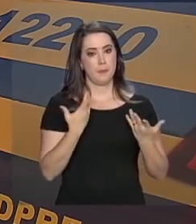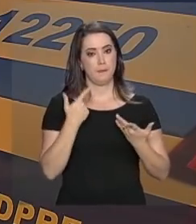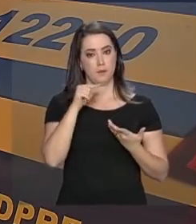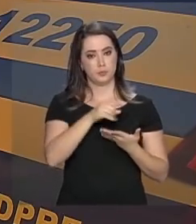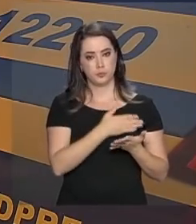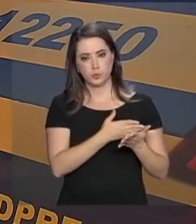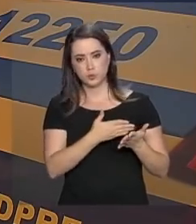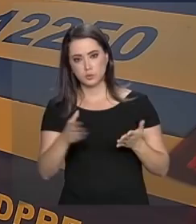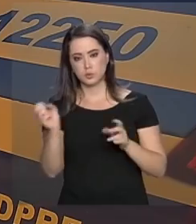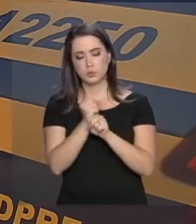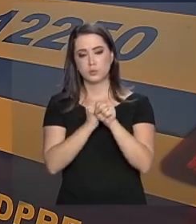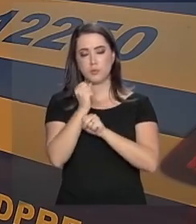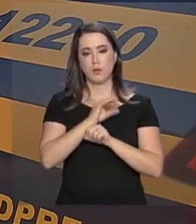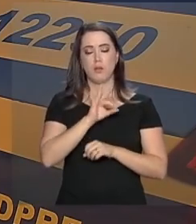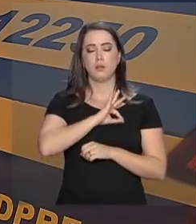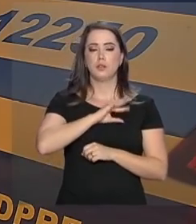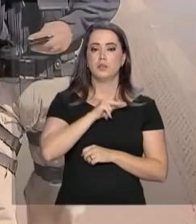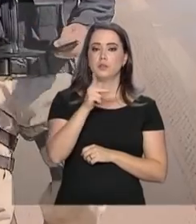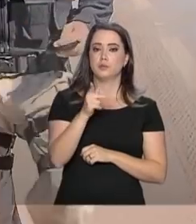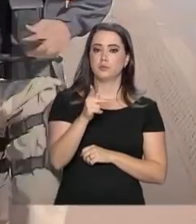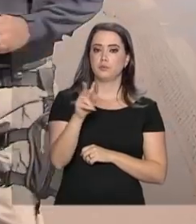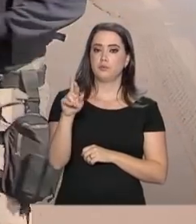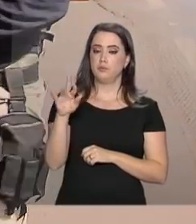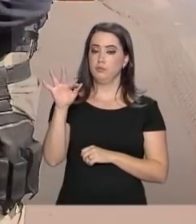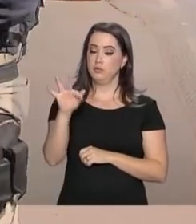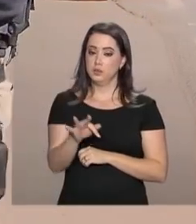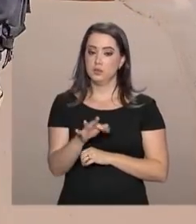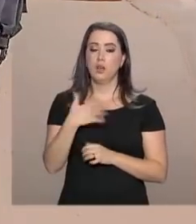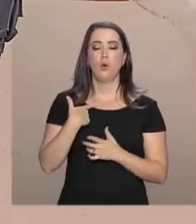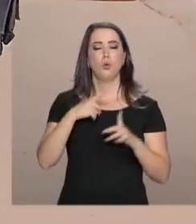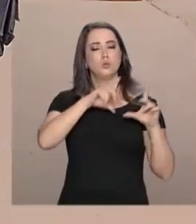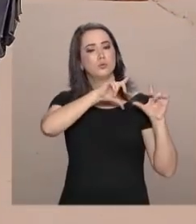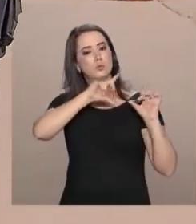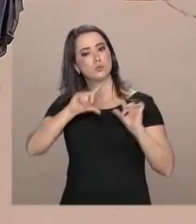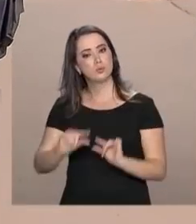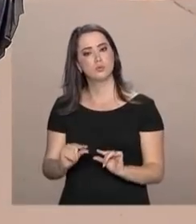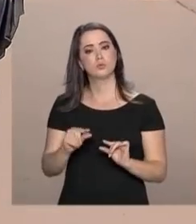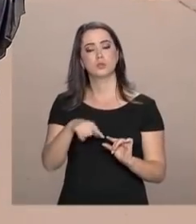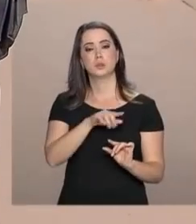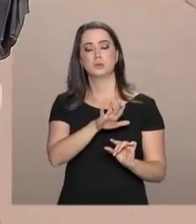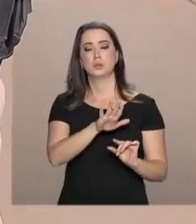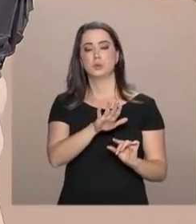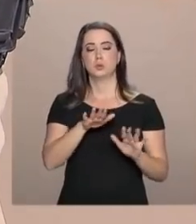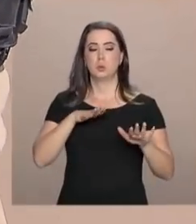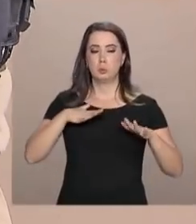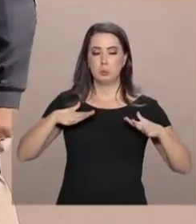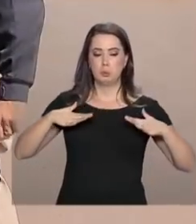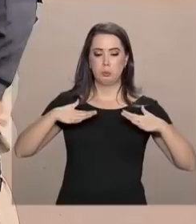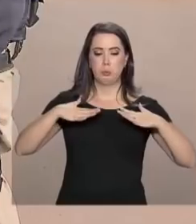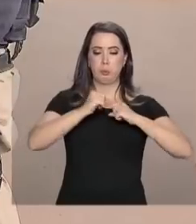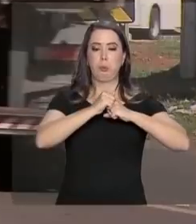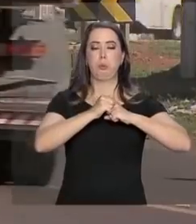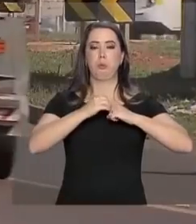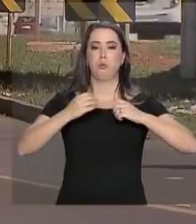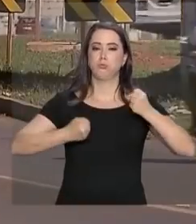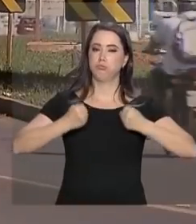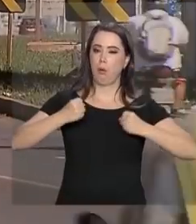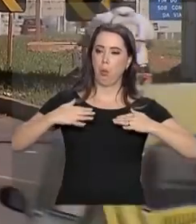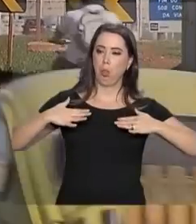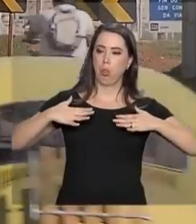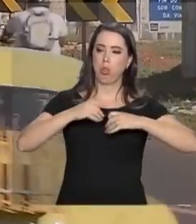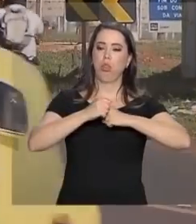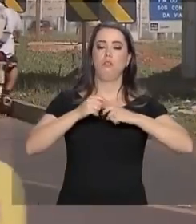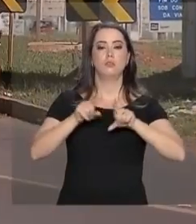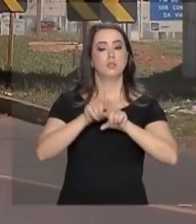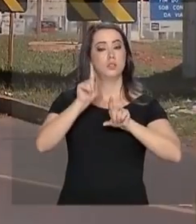anos, a Polícia Rodoviária Federal tem conseguido reduzir o número de acidentes e vítimas. E desta